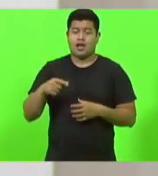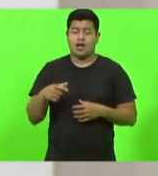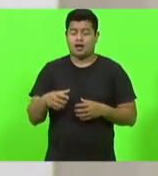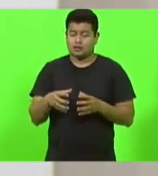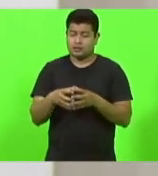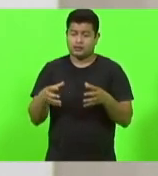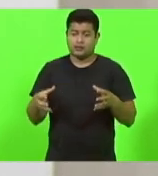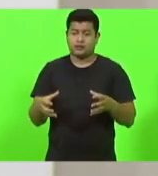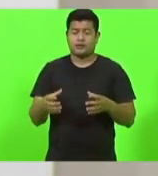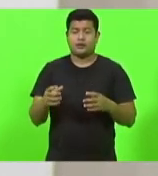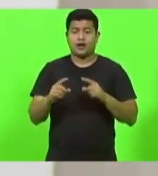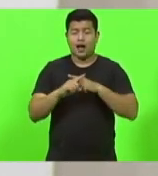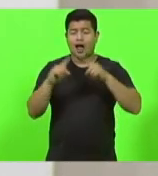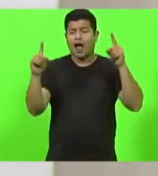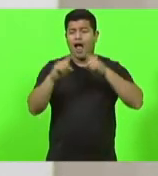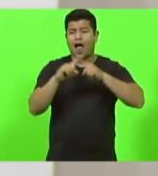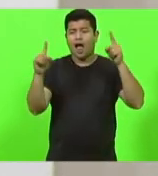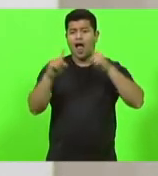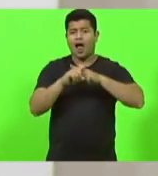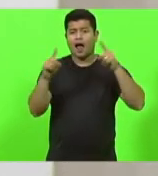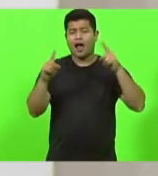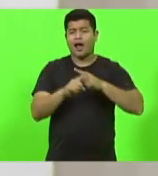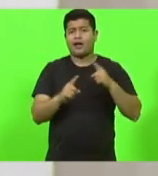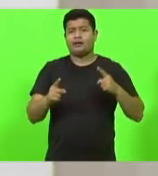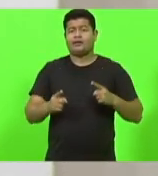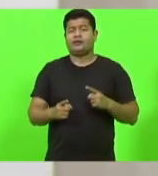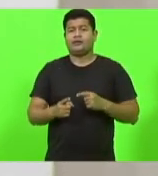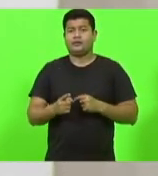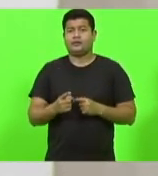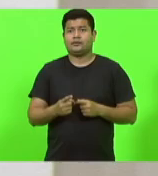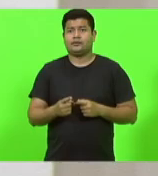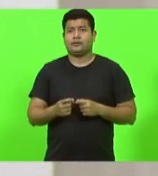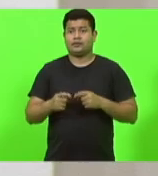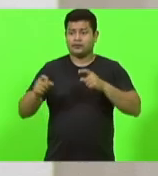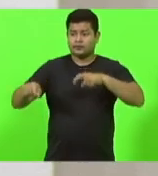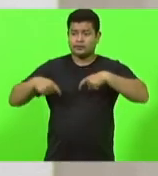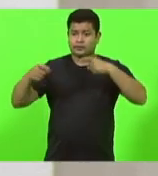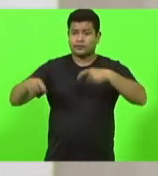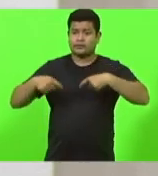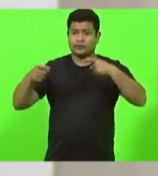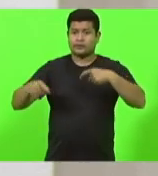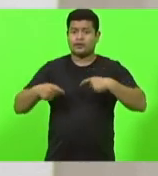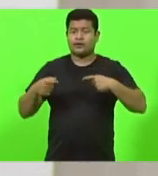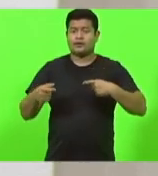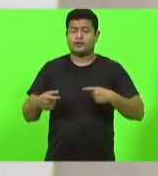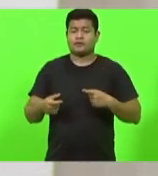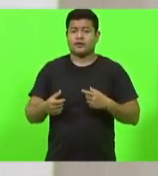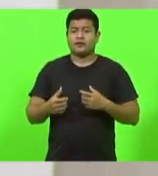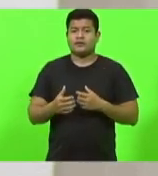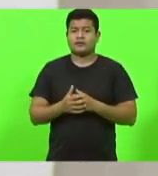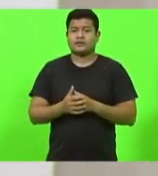reclamações dos nossos agricultores familiares e camponeses.